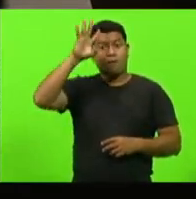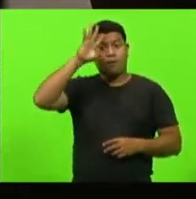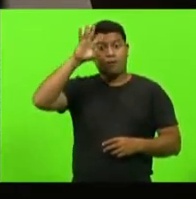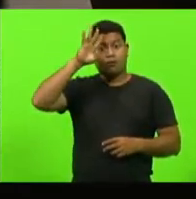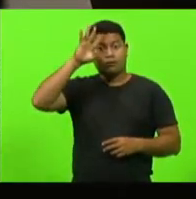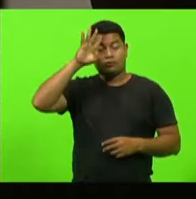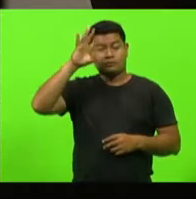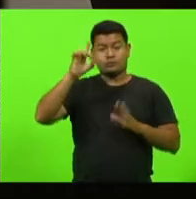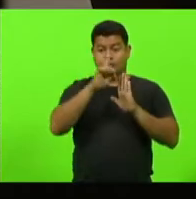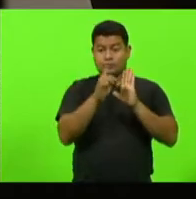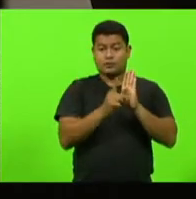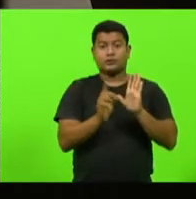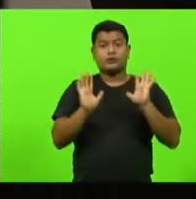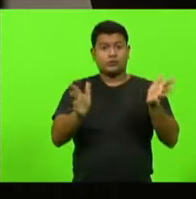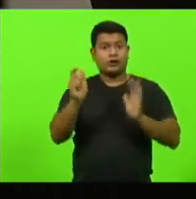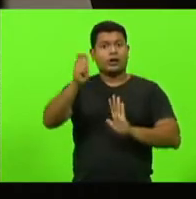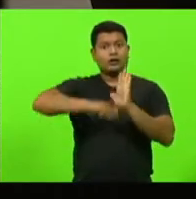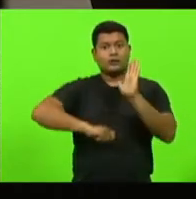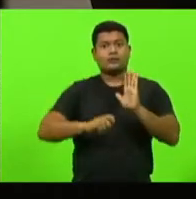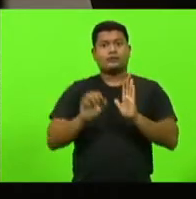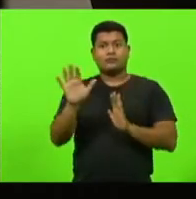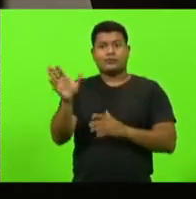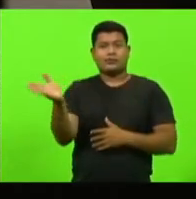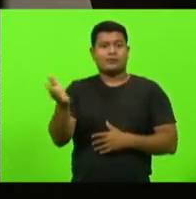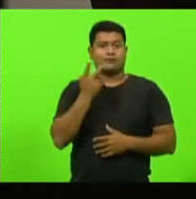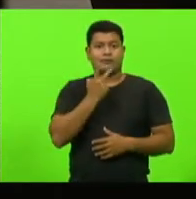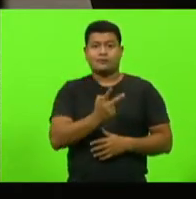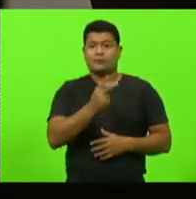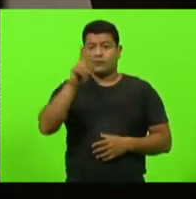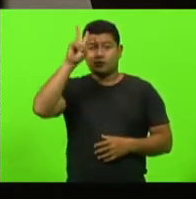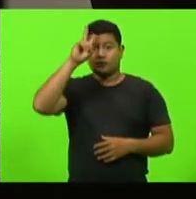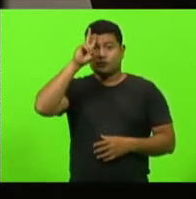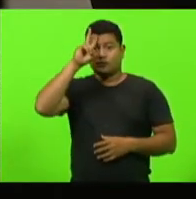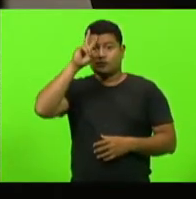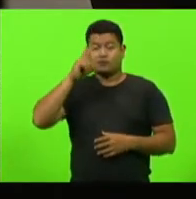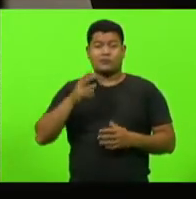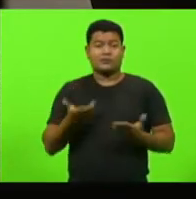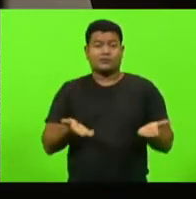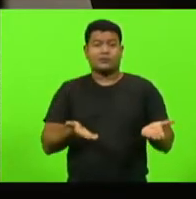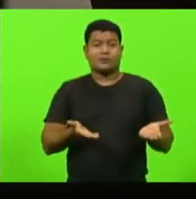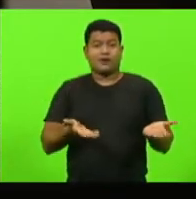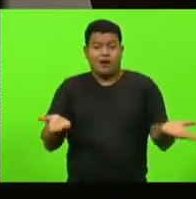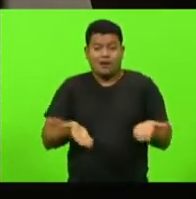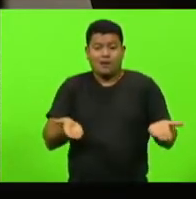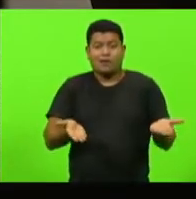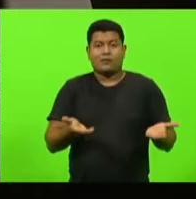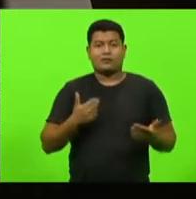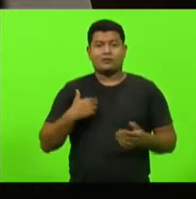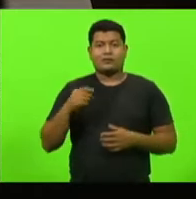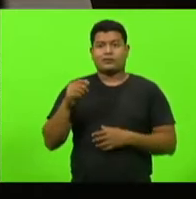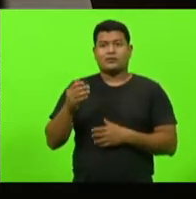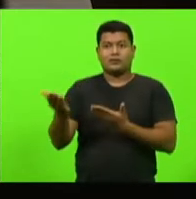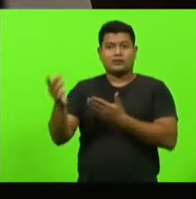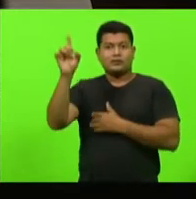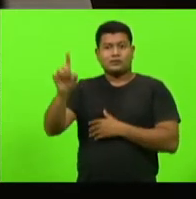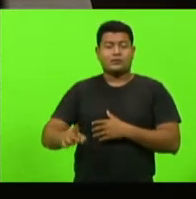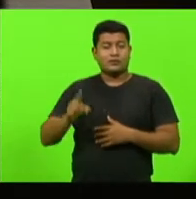o decreto. Aí os pais estão submetidos, passando vergonha porque uma diretora não sabe de um decreto.